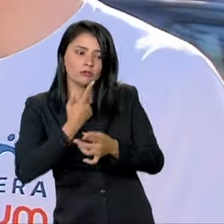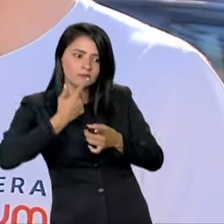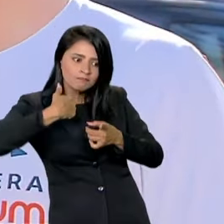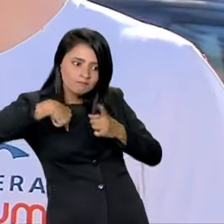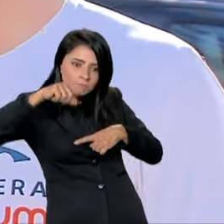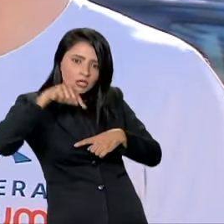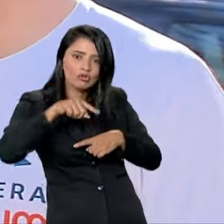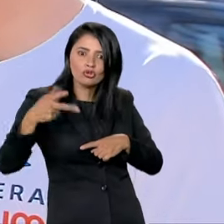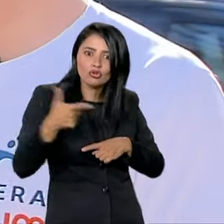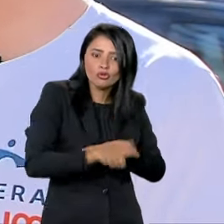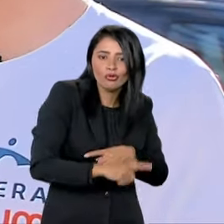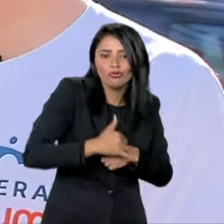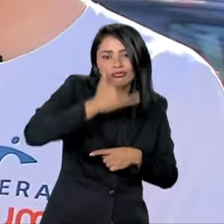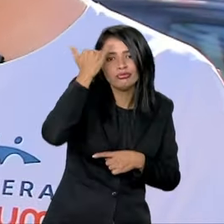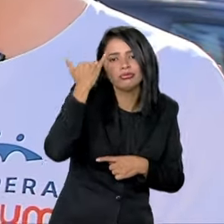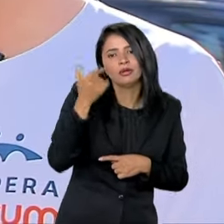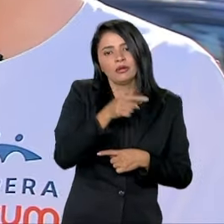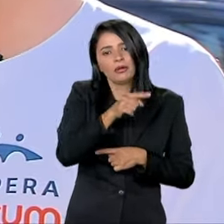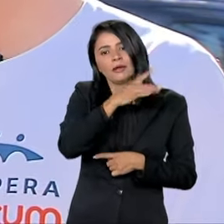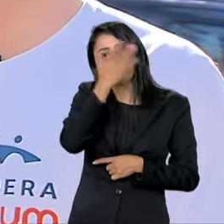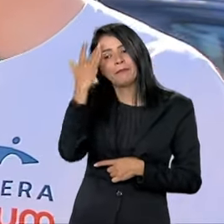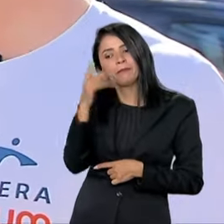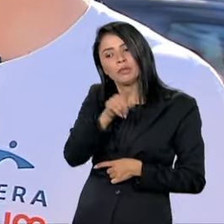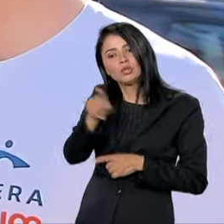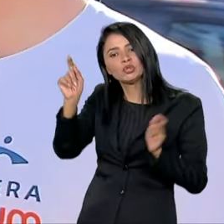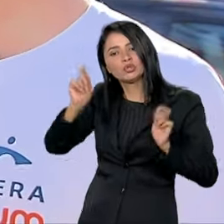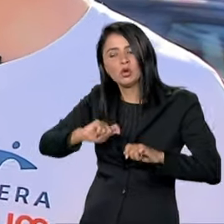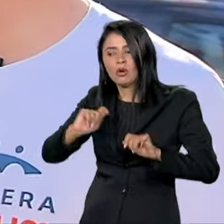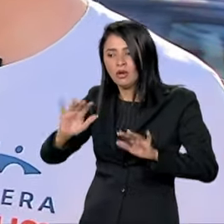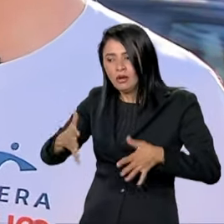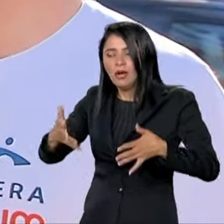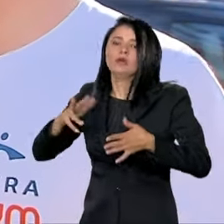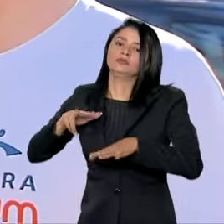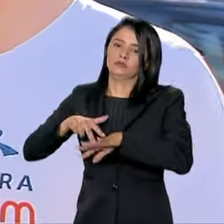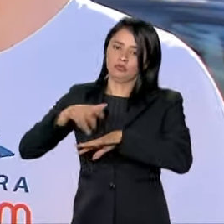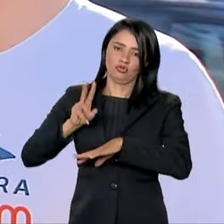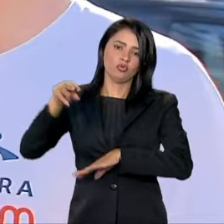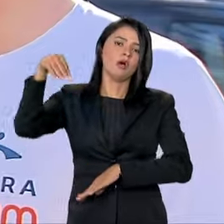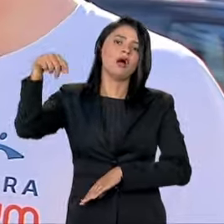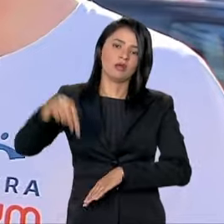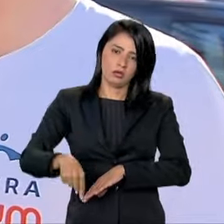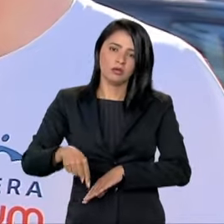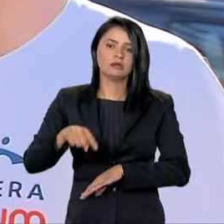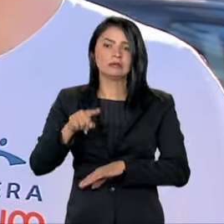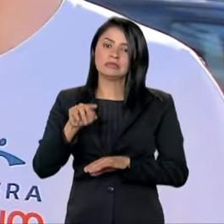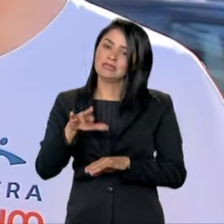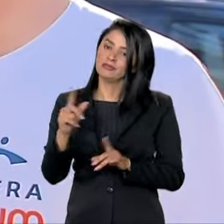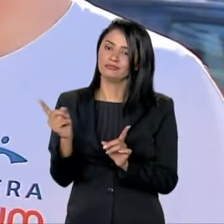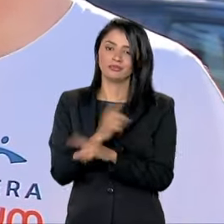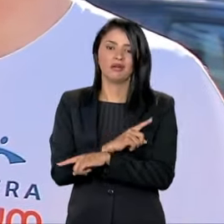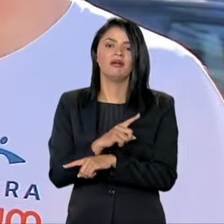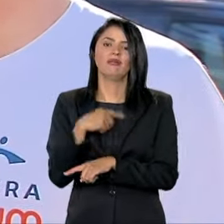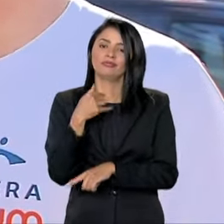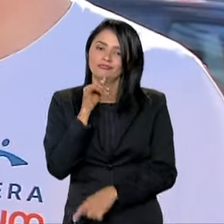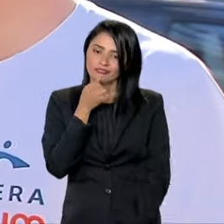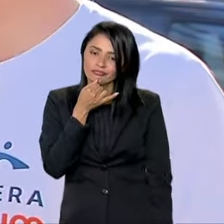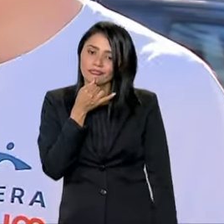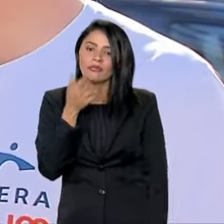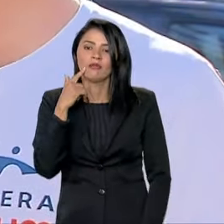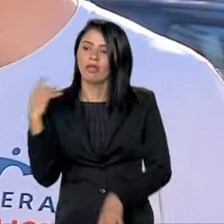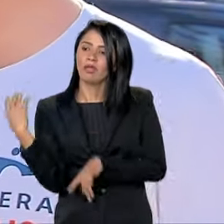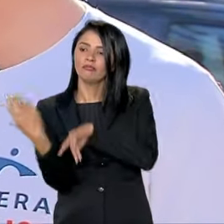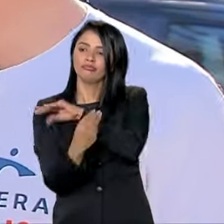evento, tendo condições para que as pessoas possam criar a motivação de permanecer aqui. Caso contrário, infelizmente, nós teremos uma